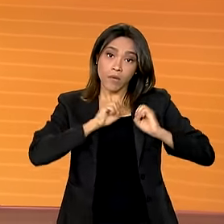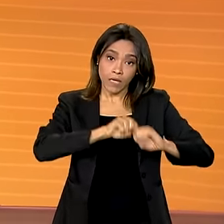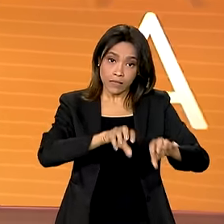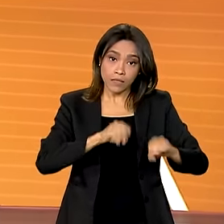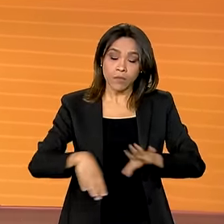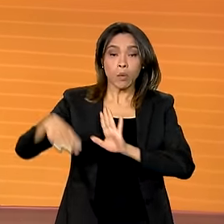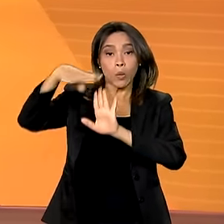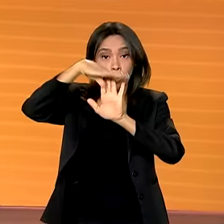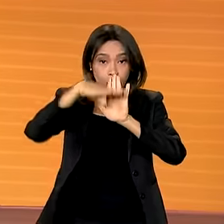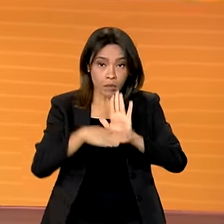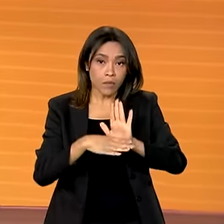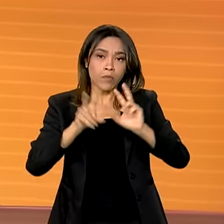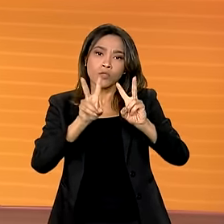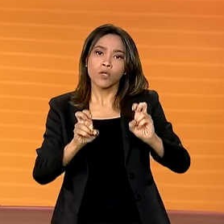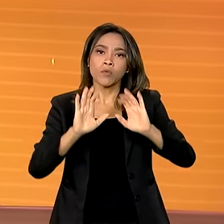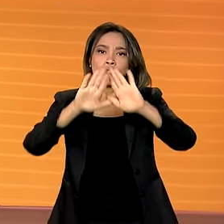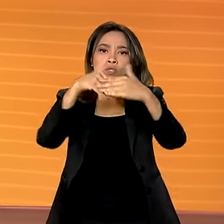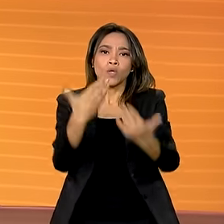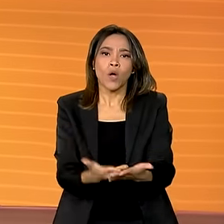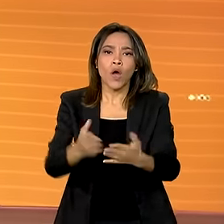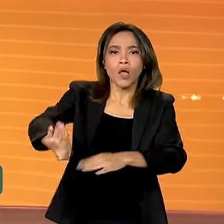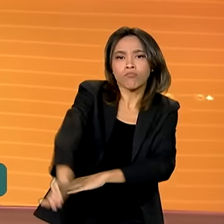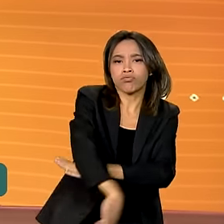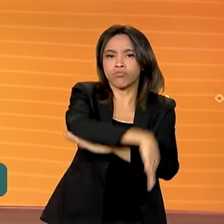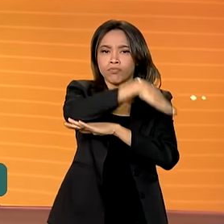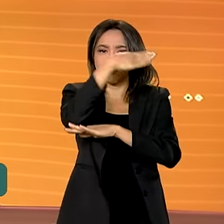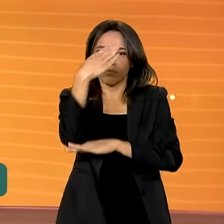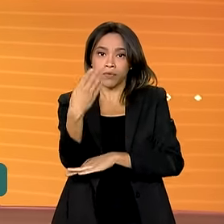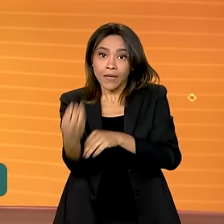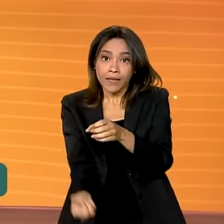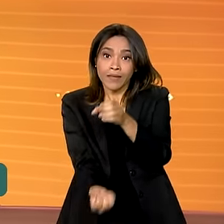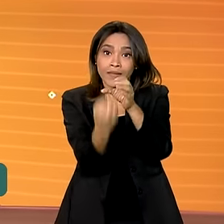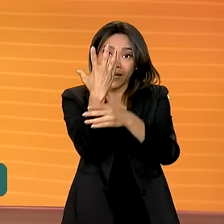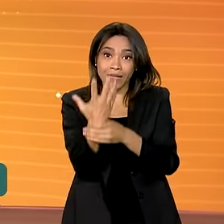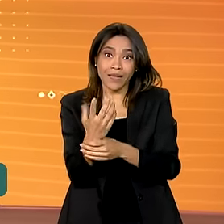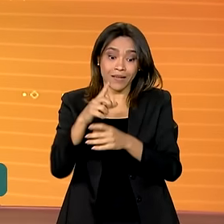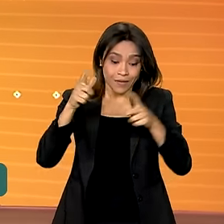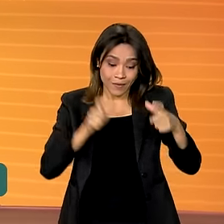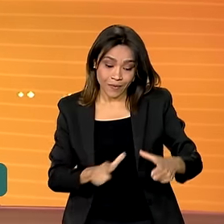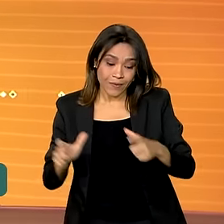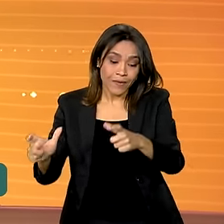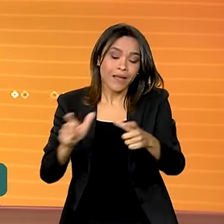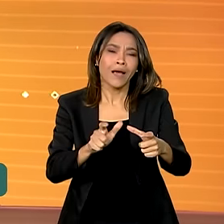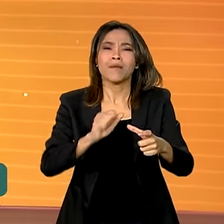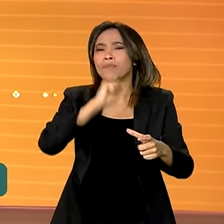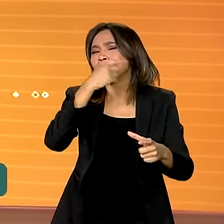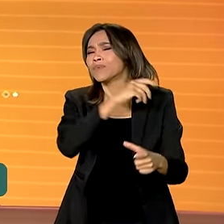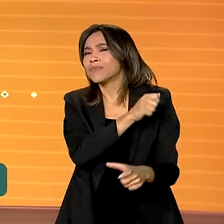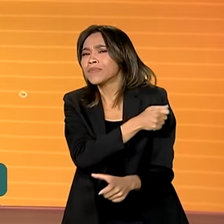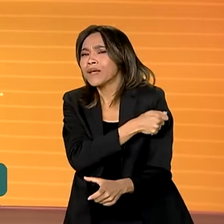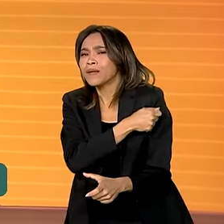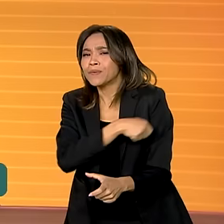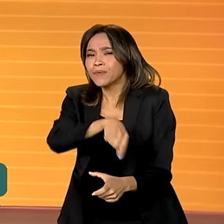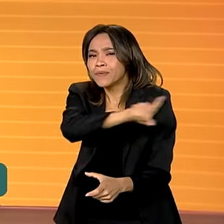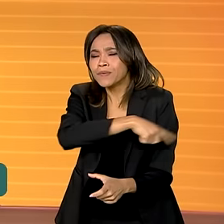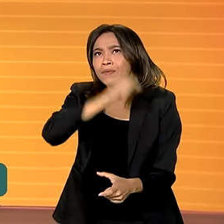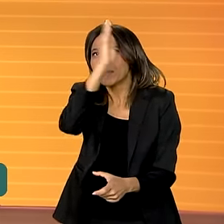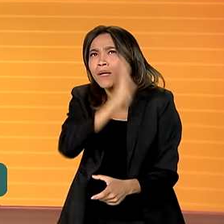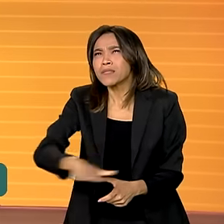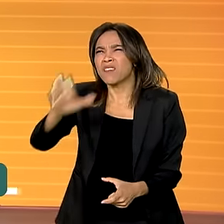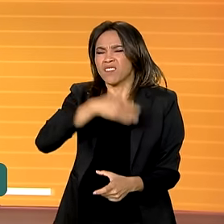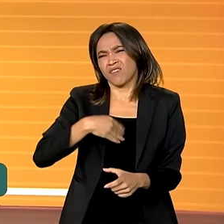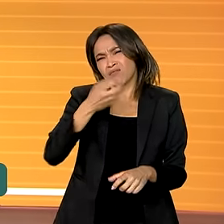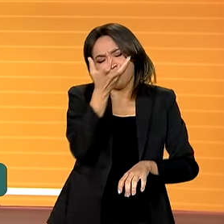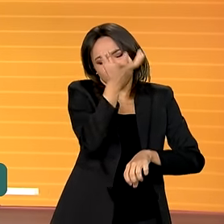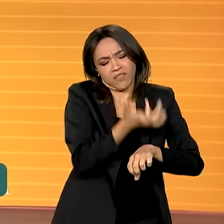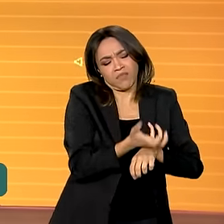programa Escola em Tempo Integral cria espaços de ensino e convivência para alunos de todo o Brasil, que aprendem muito mais do que as